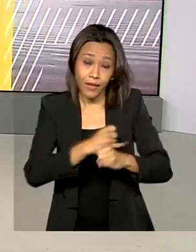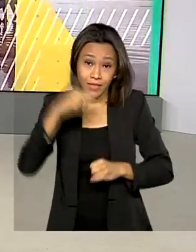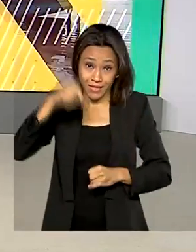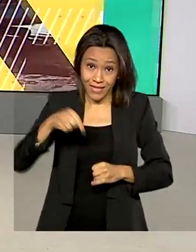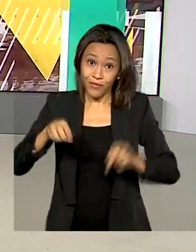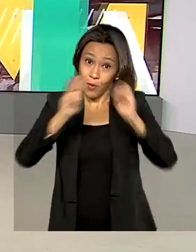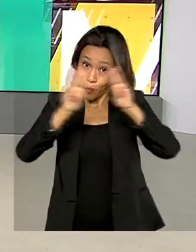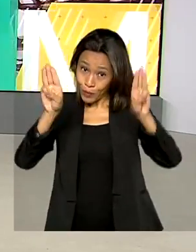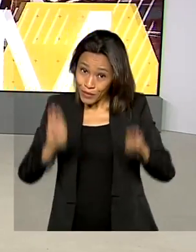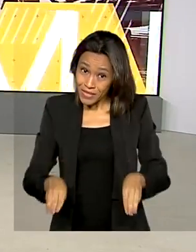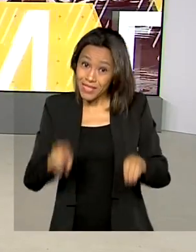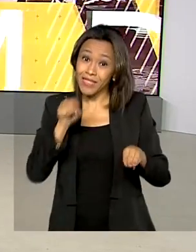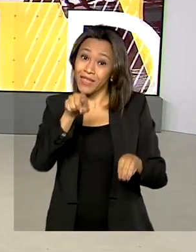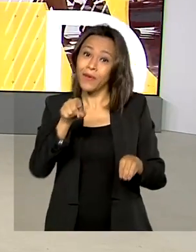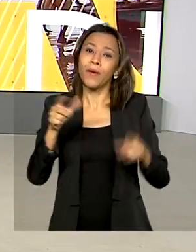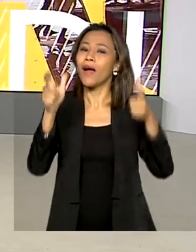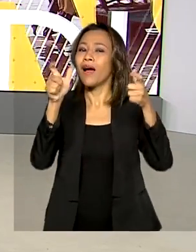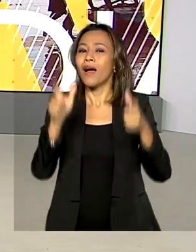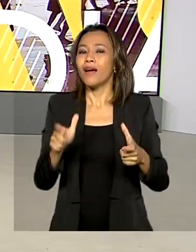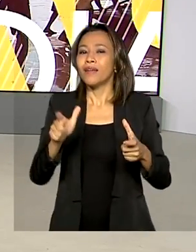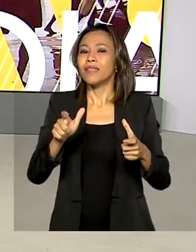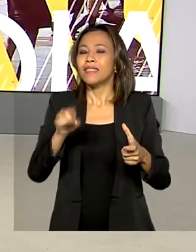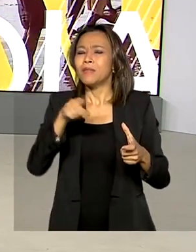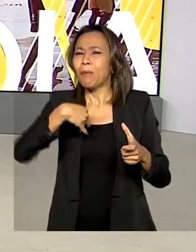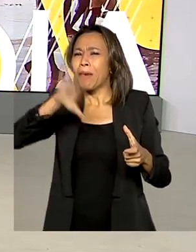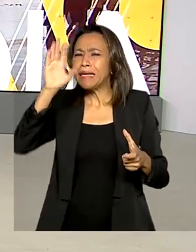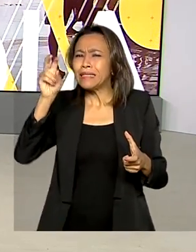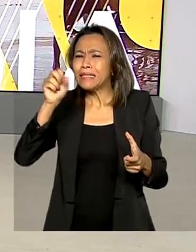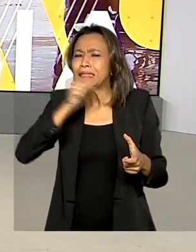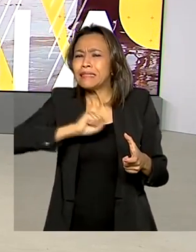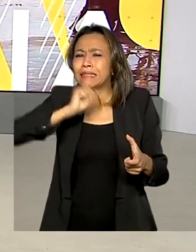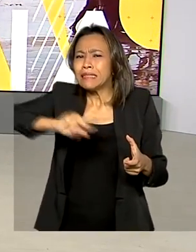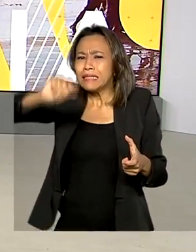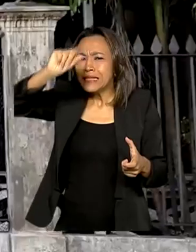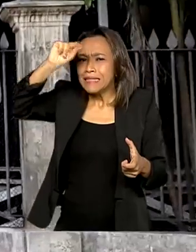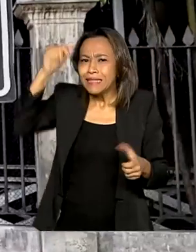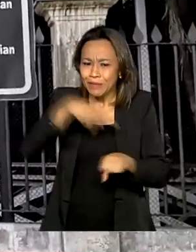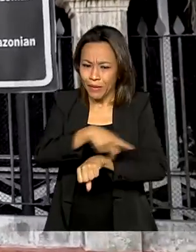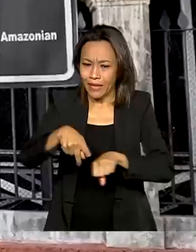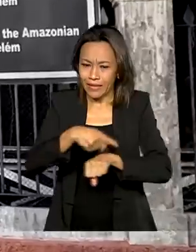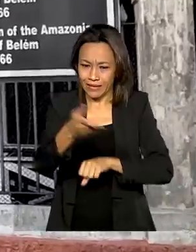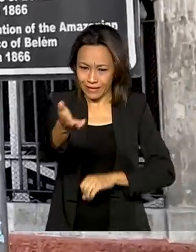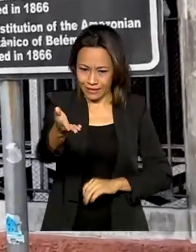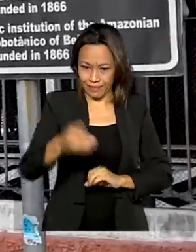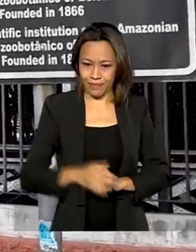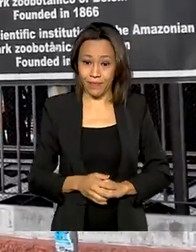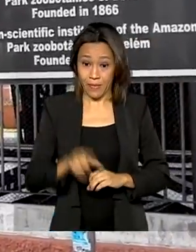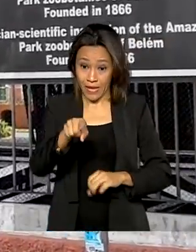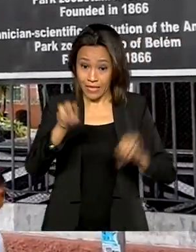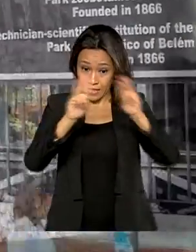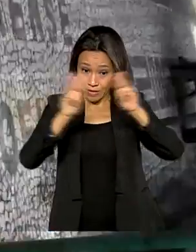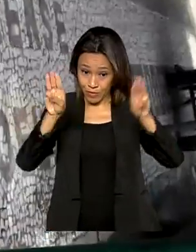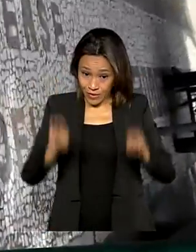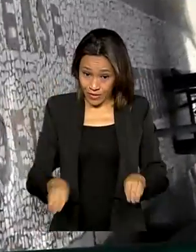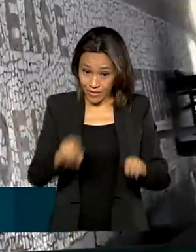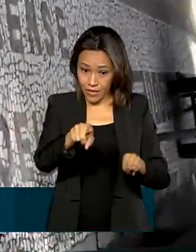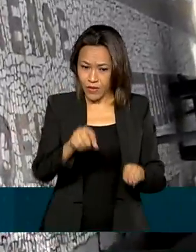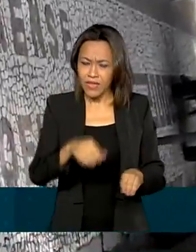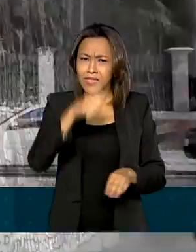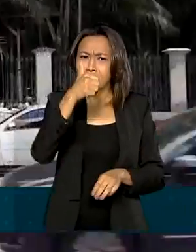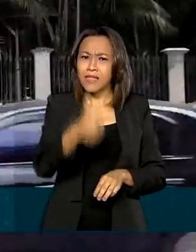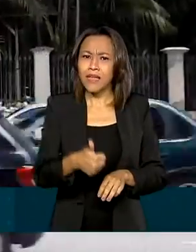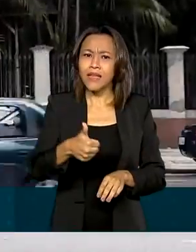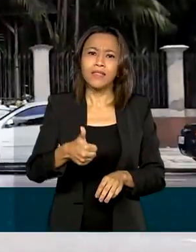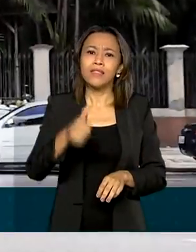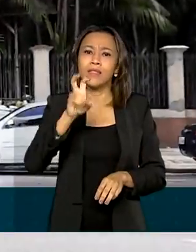Museu Paraense Emílio Gueldi, o segundo mais antigo do país. Criada há 154 anos, o